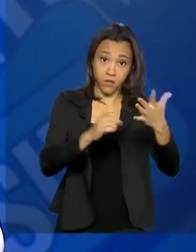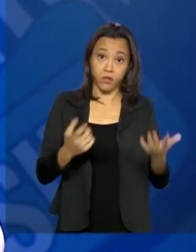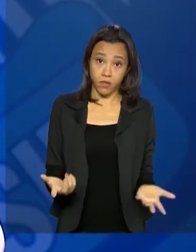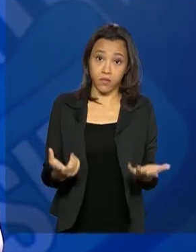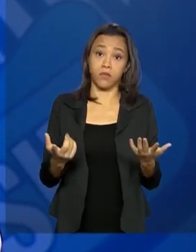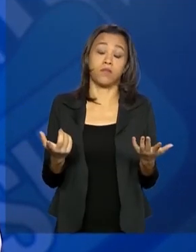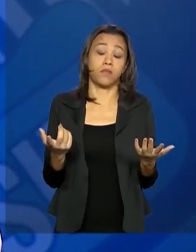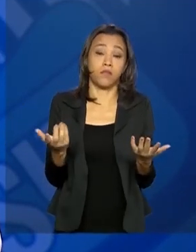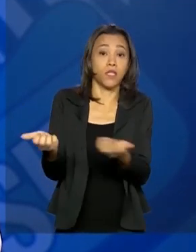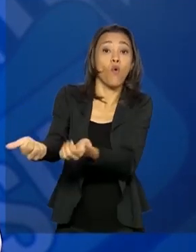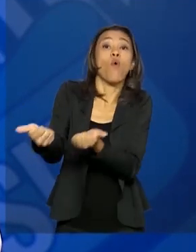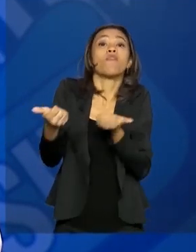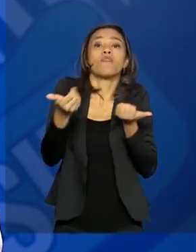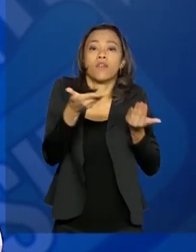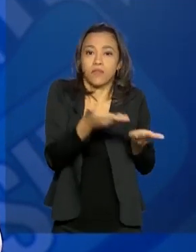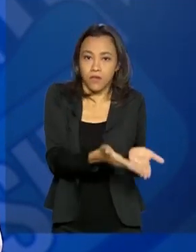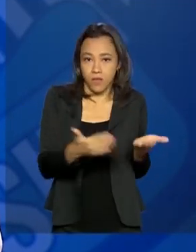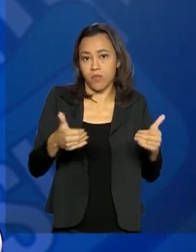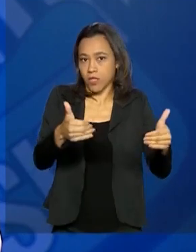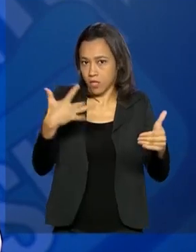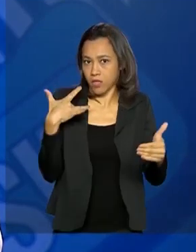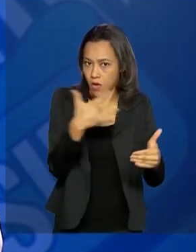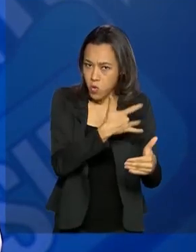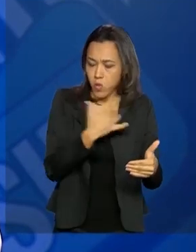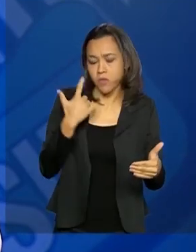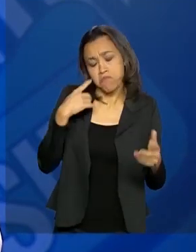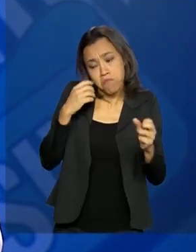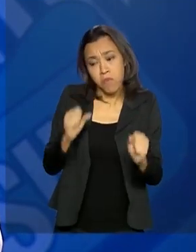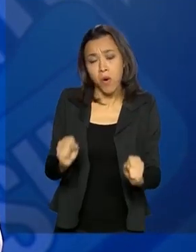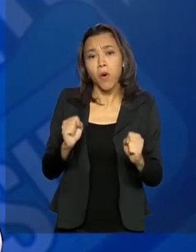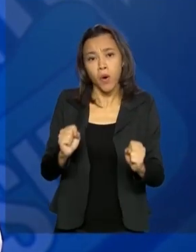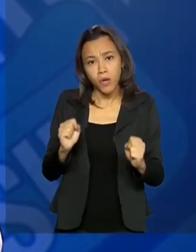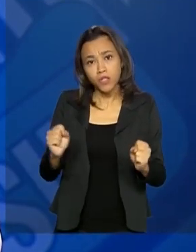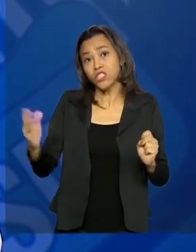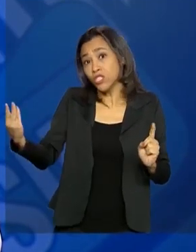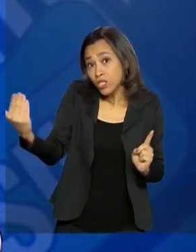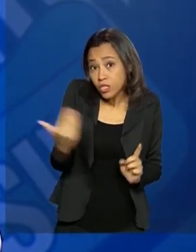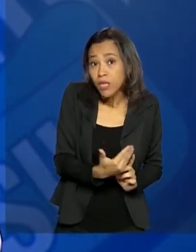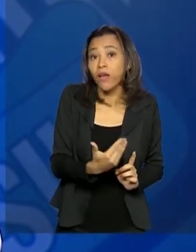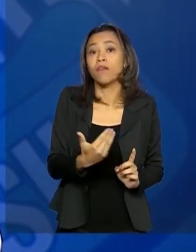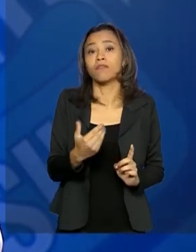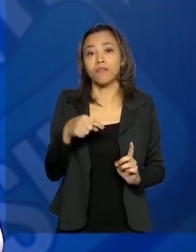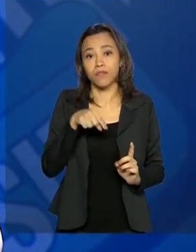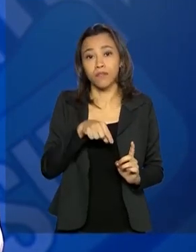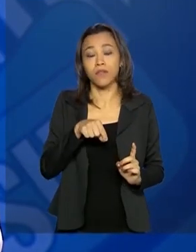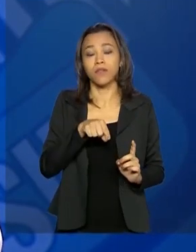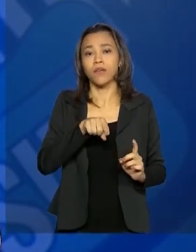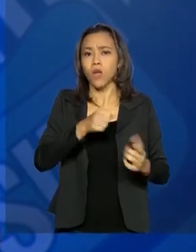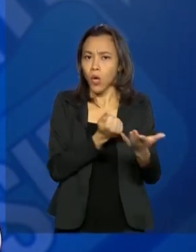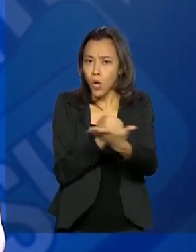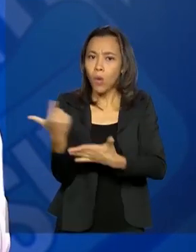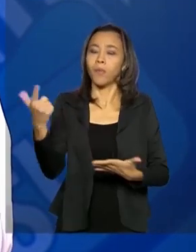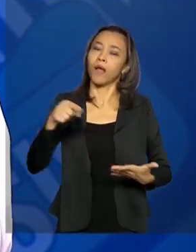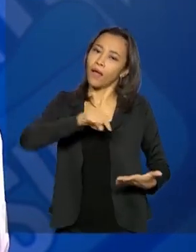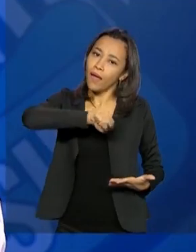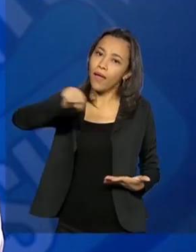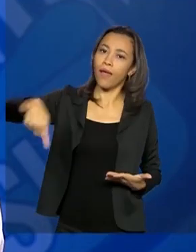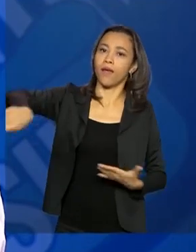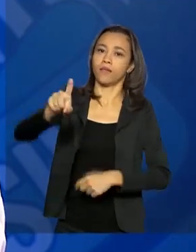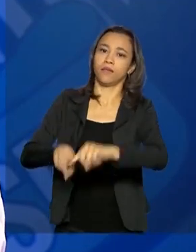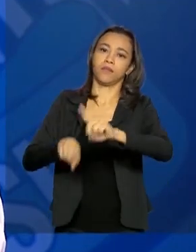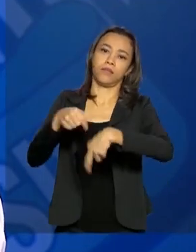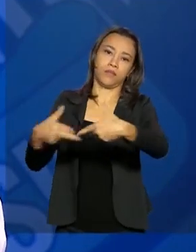preços que estão sendo oferecidos, poderá adquirir diretamente dessas empresas que estiverem se cadastrando no